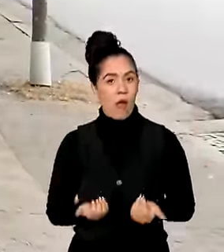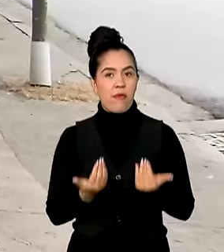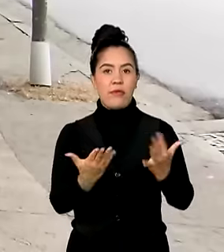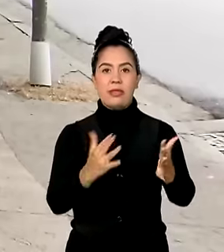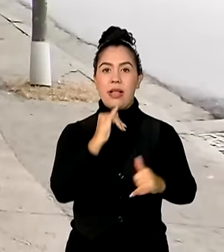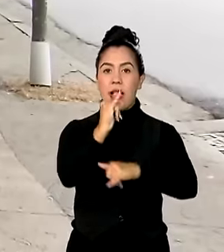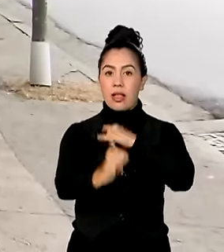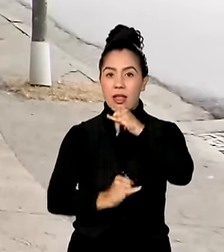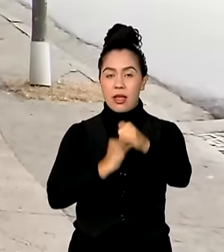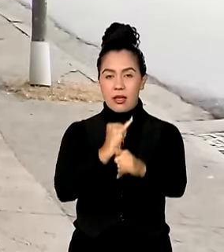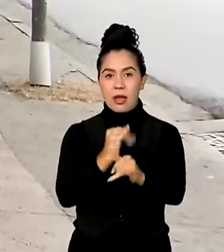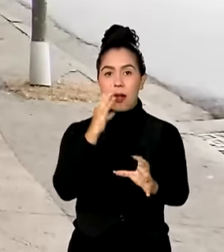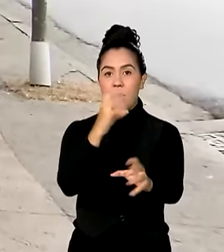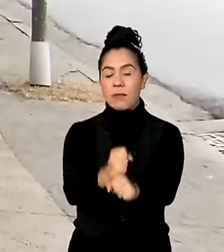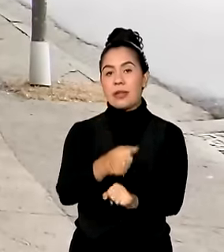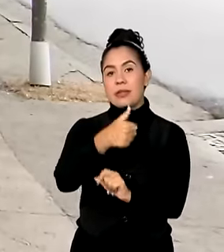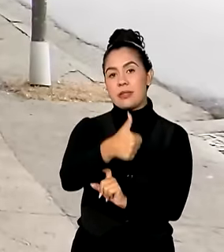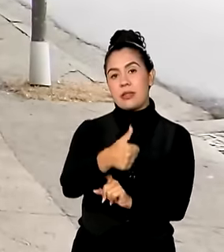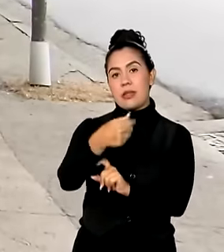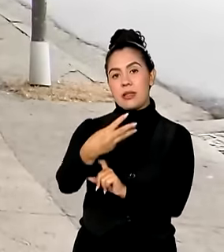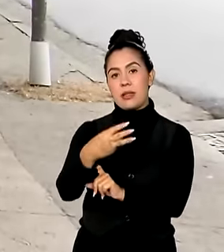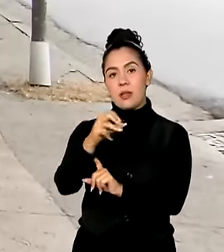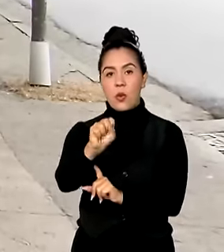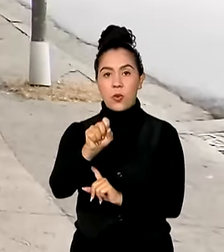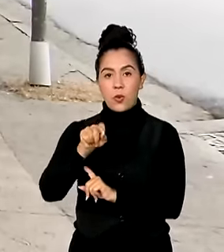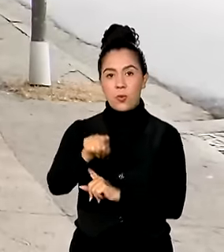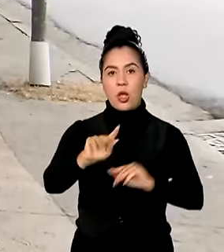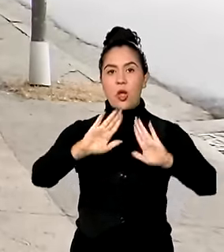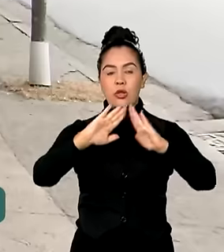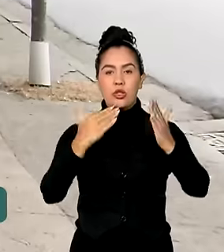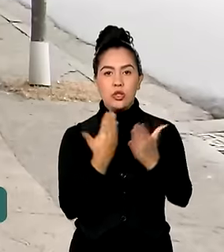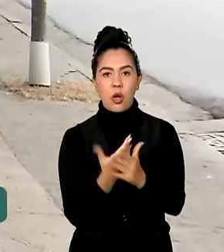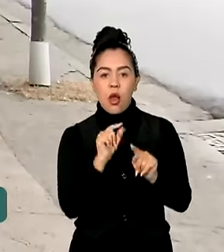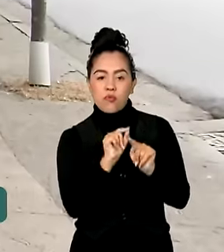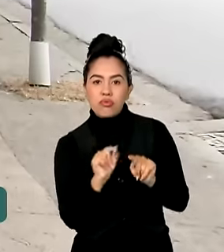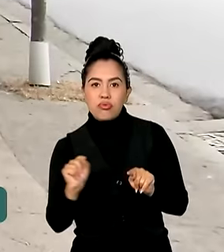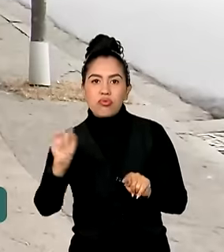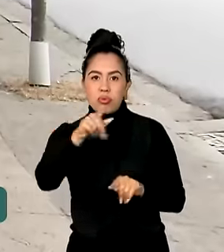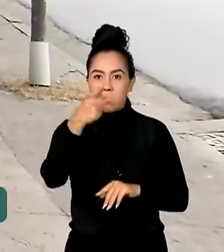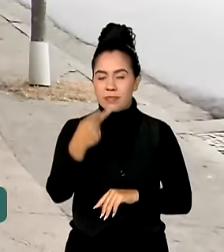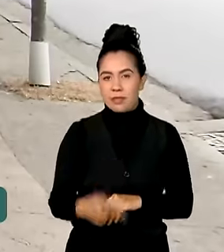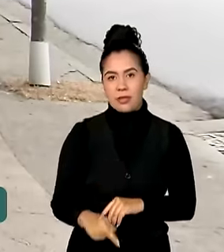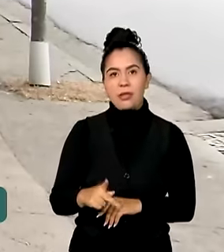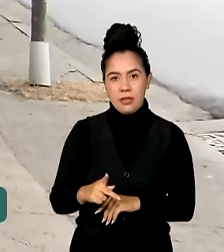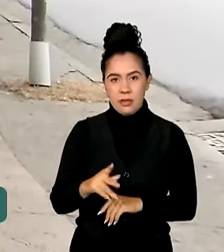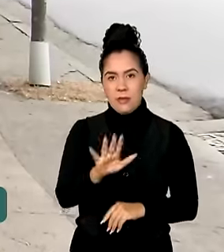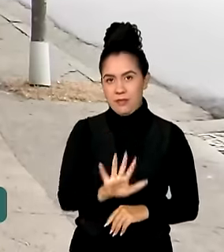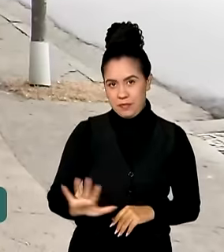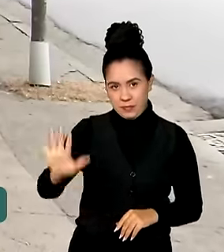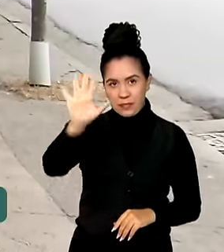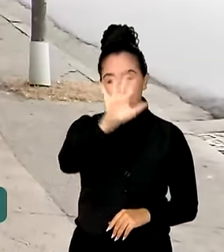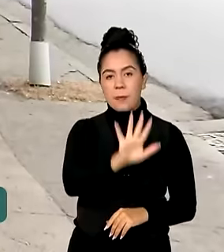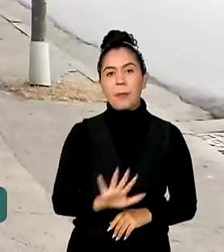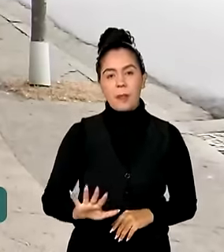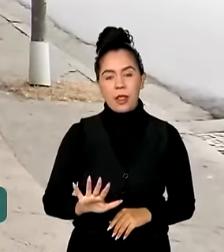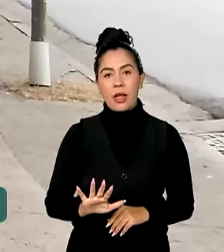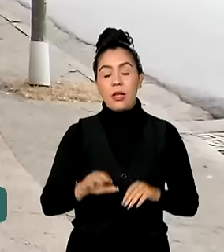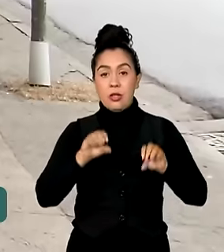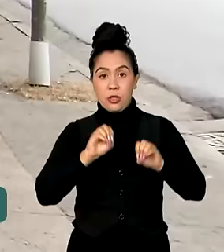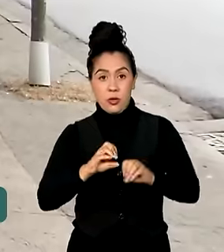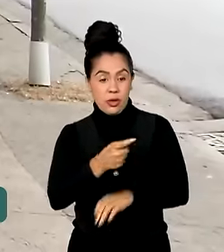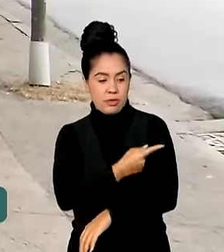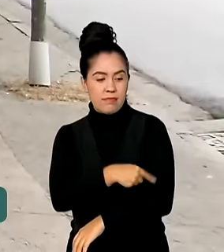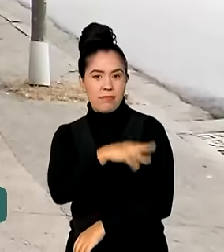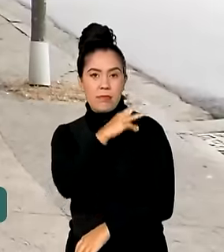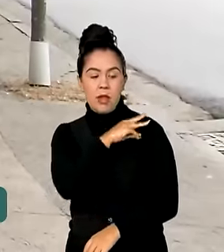a 138 mil escolas de educação básica de todo o país. Esse edital